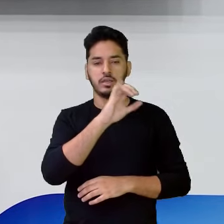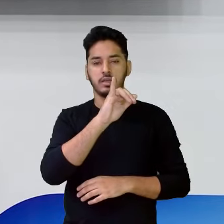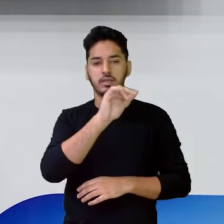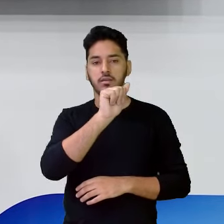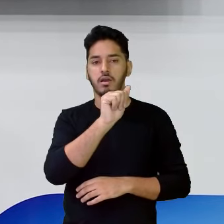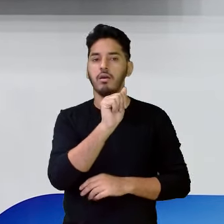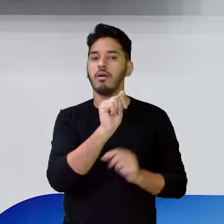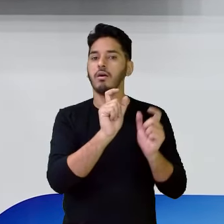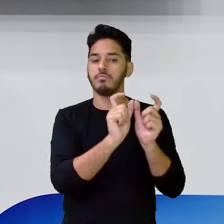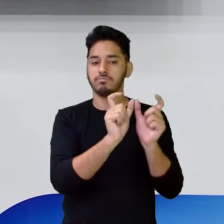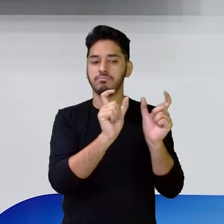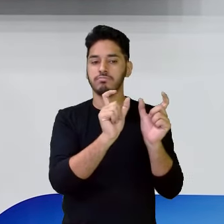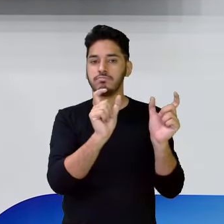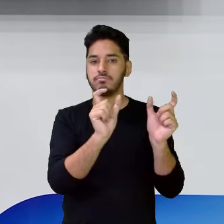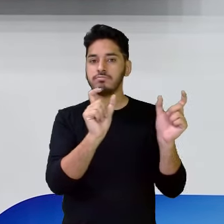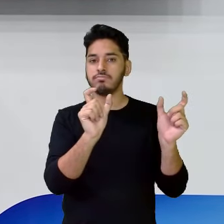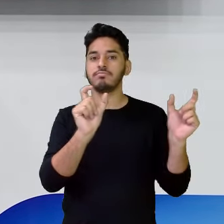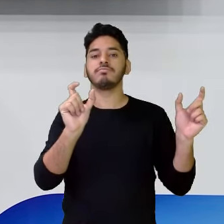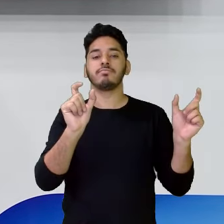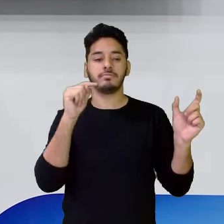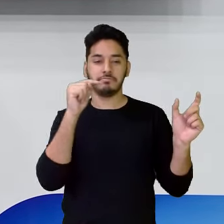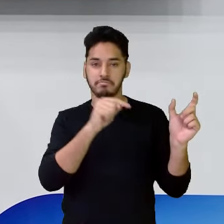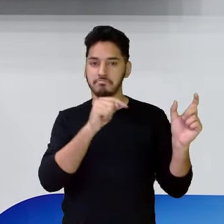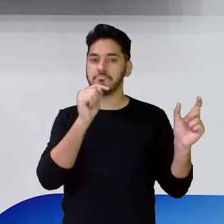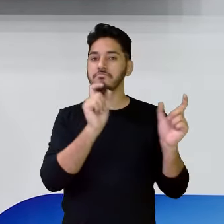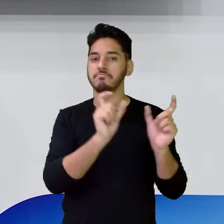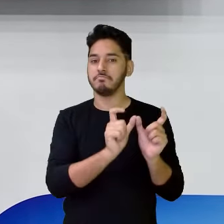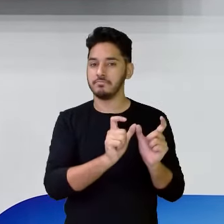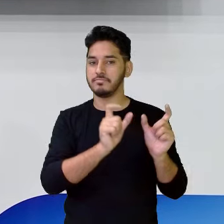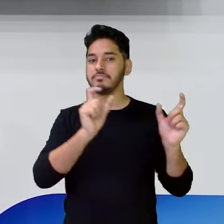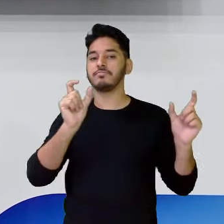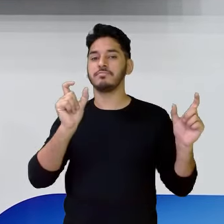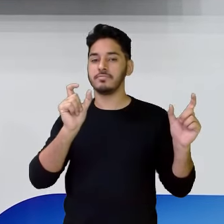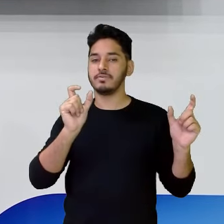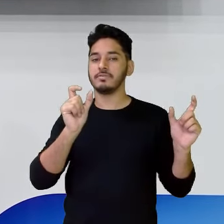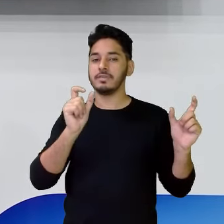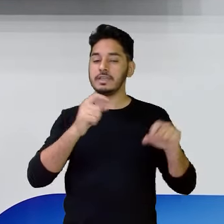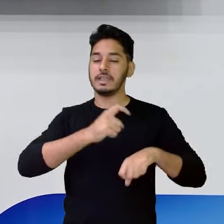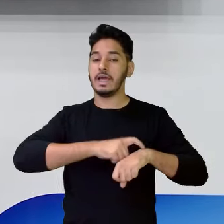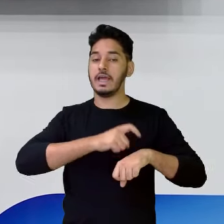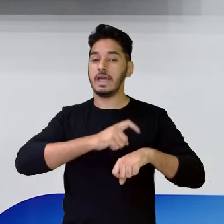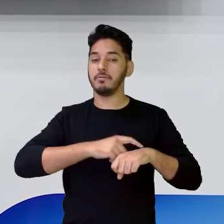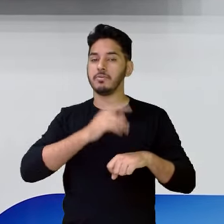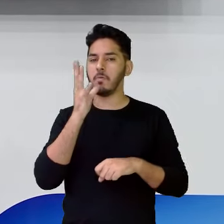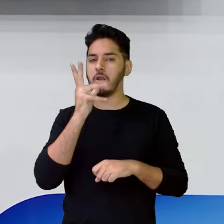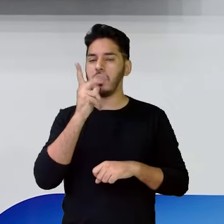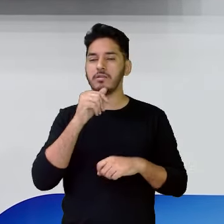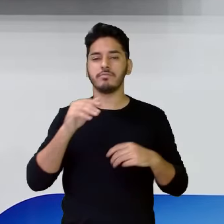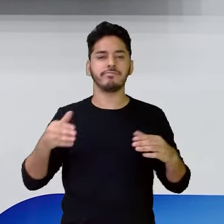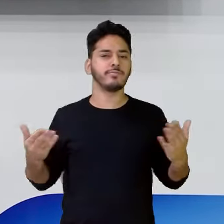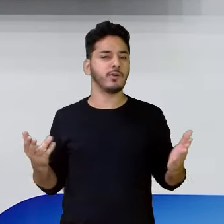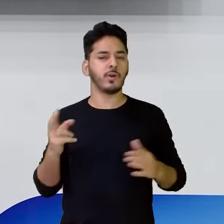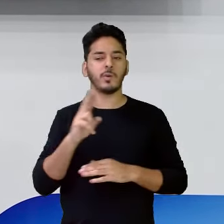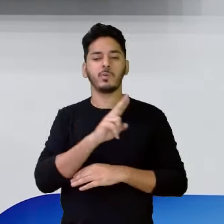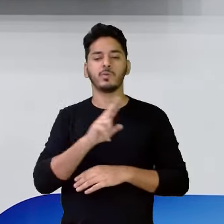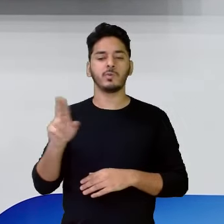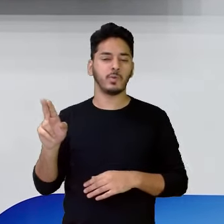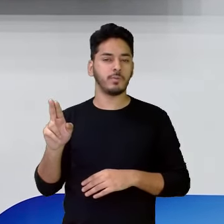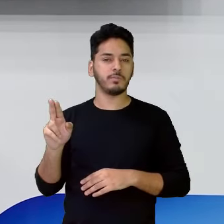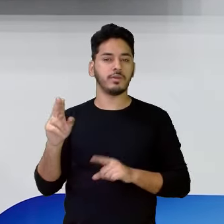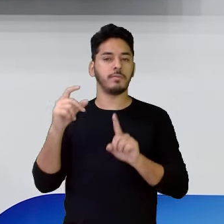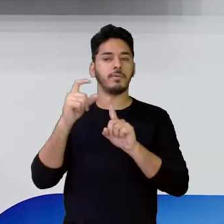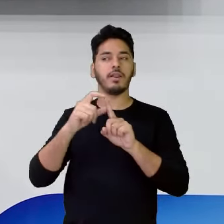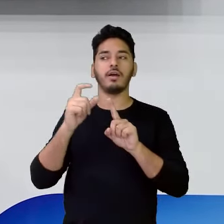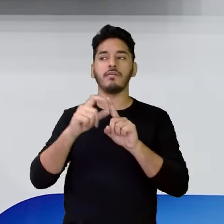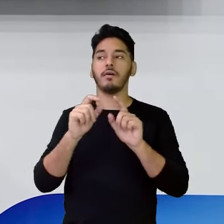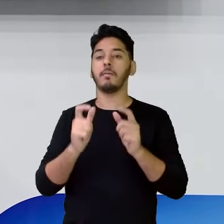mais tempo falando a minha boca. Abriu e fechou por mais tempo. Então, qual é aí a palavra